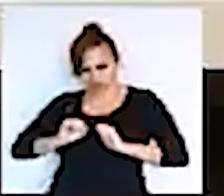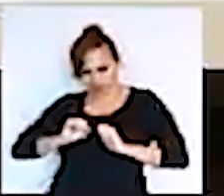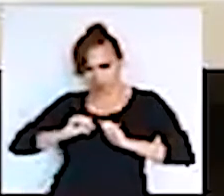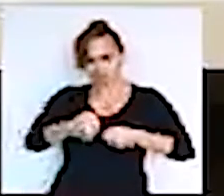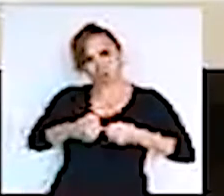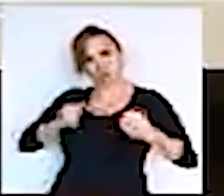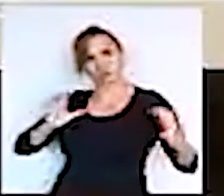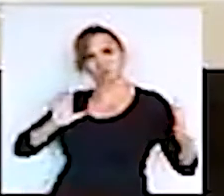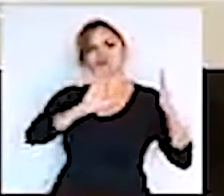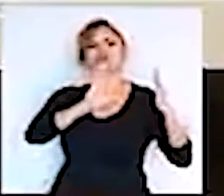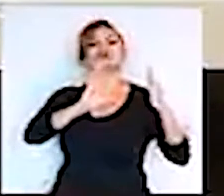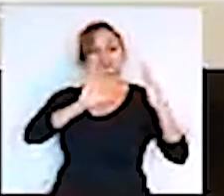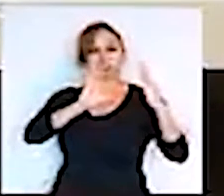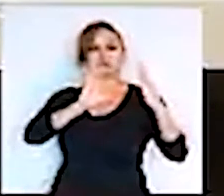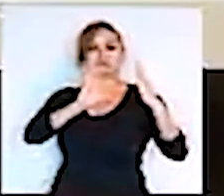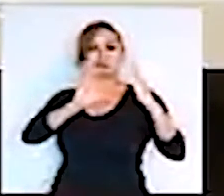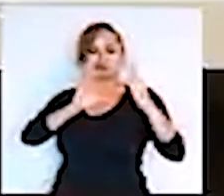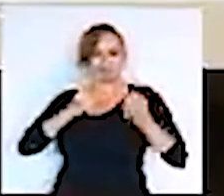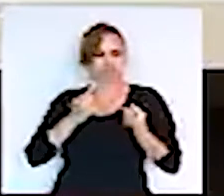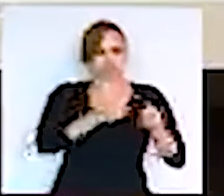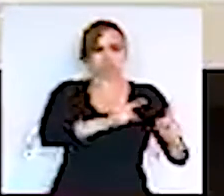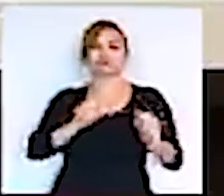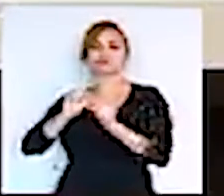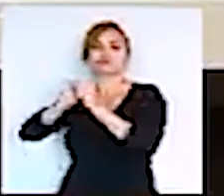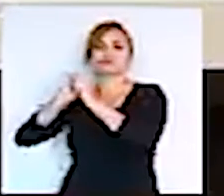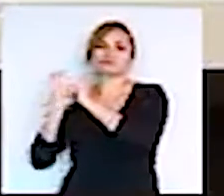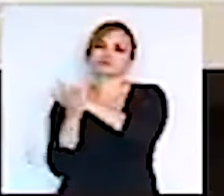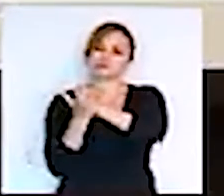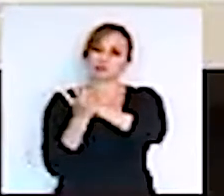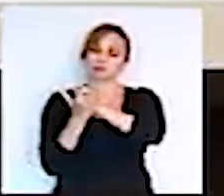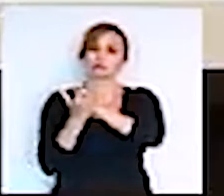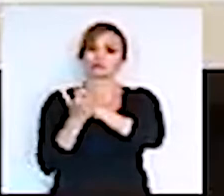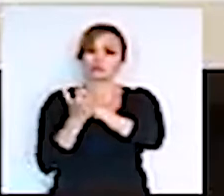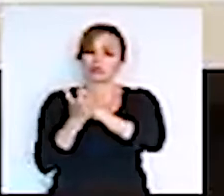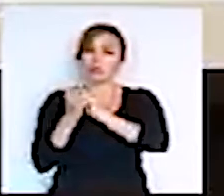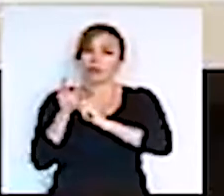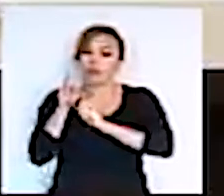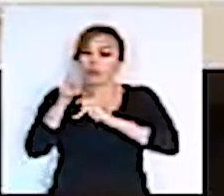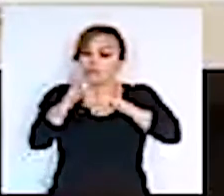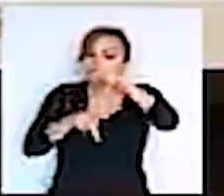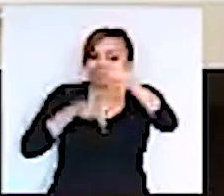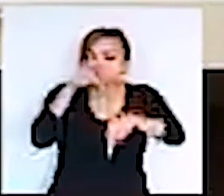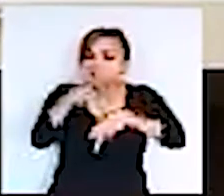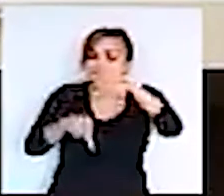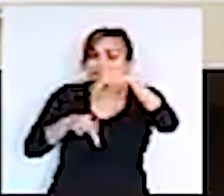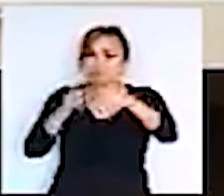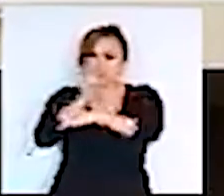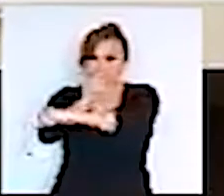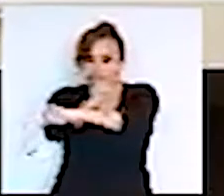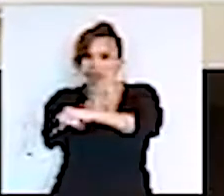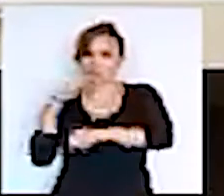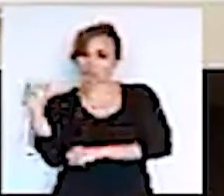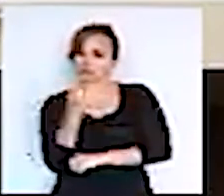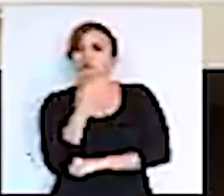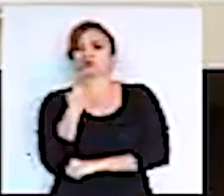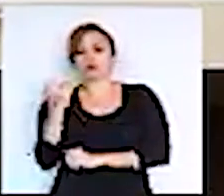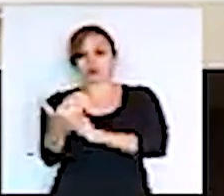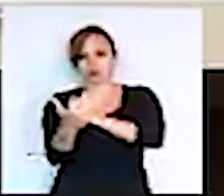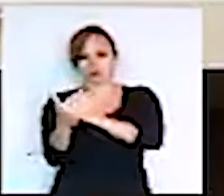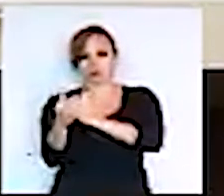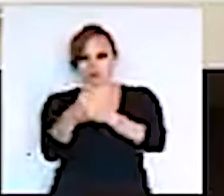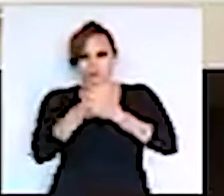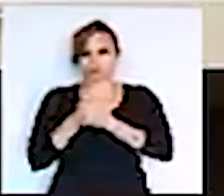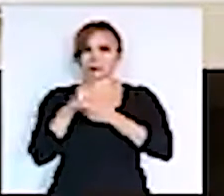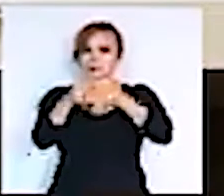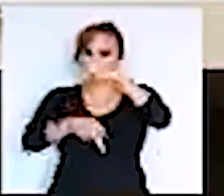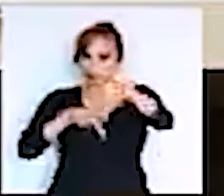gabinete de enfrentamento ou combate ao coronavírus. para proteger a nossa população. Todos aqueles que por